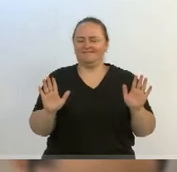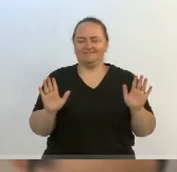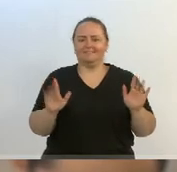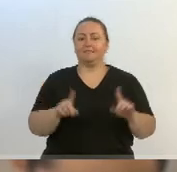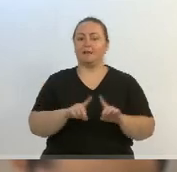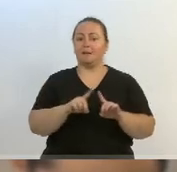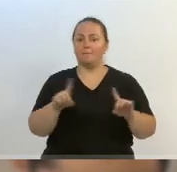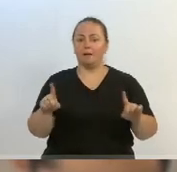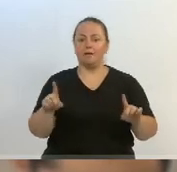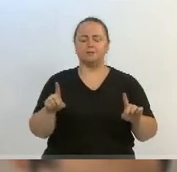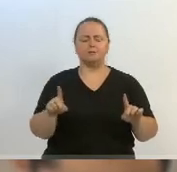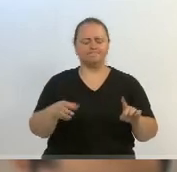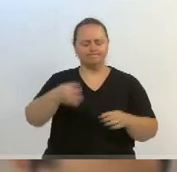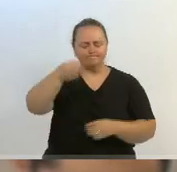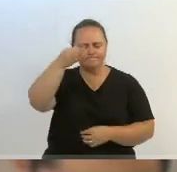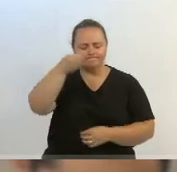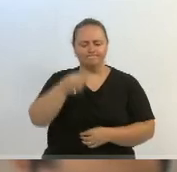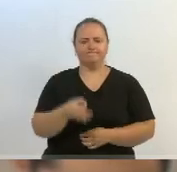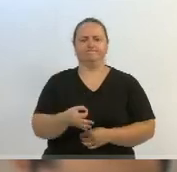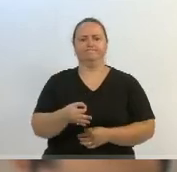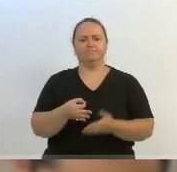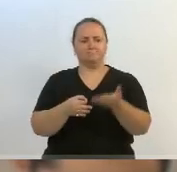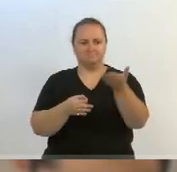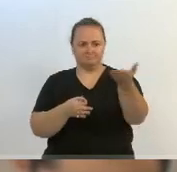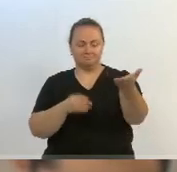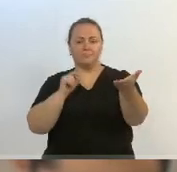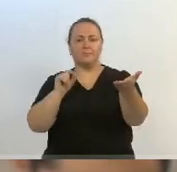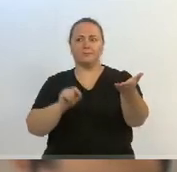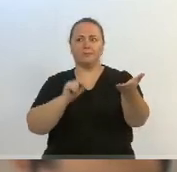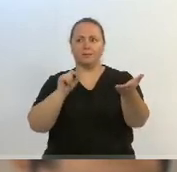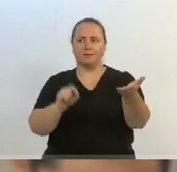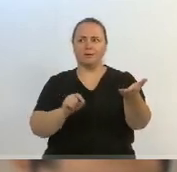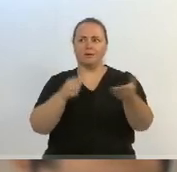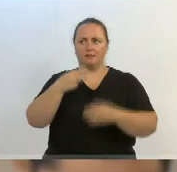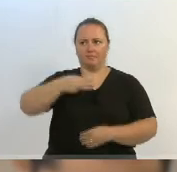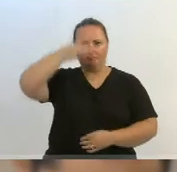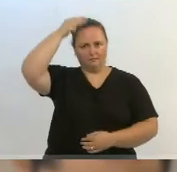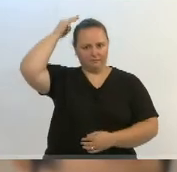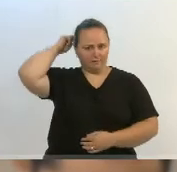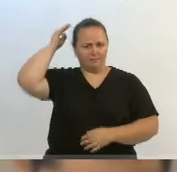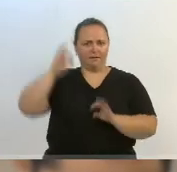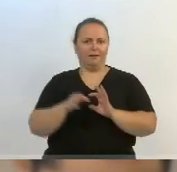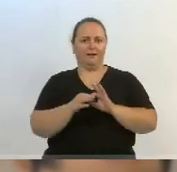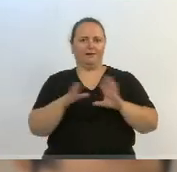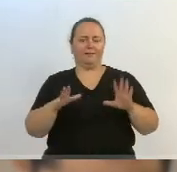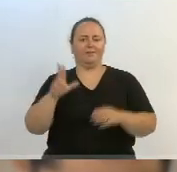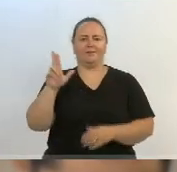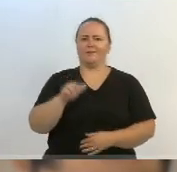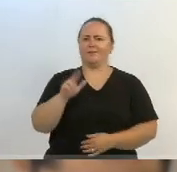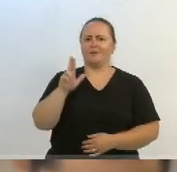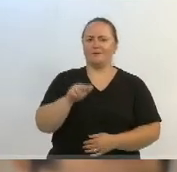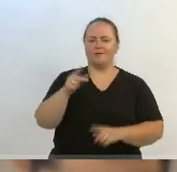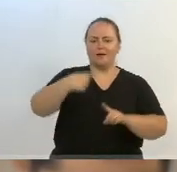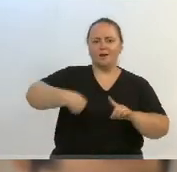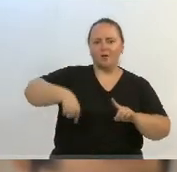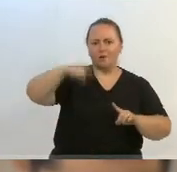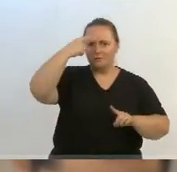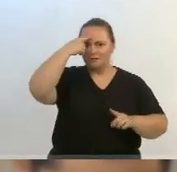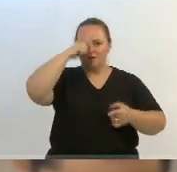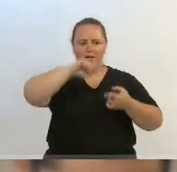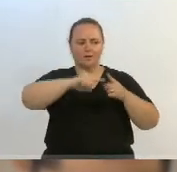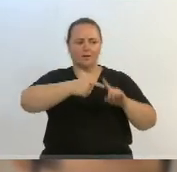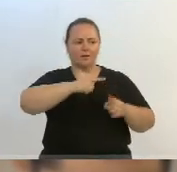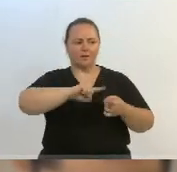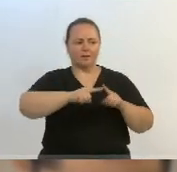eu tinha certeza que eu não ouviria a vossa excelência falar dessa tribuna hoje, Temer livre, porque nós temos que ser coerentes no nosso discurso. Então,